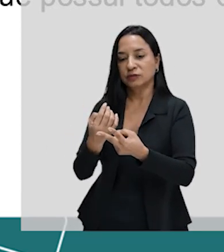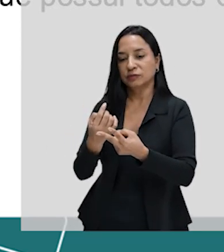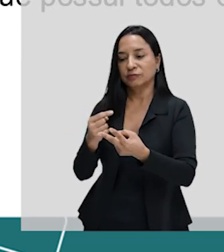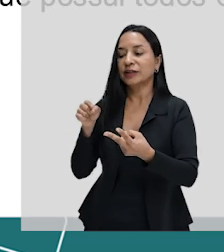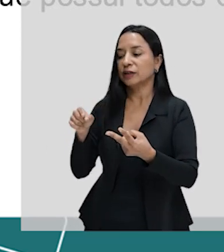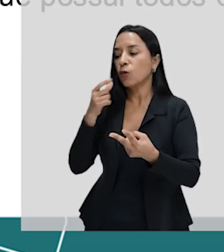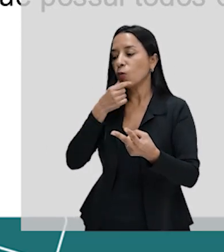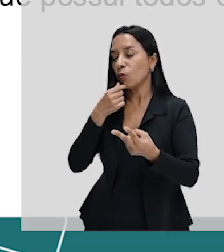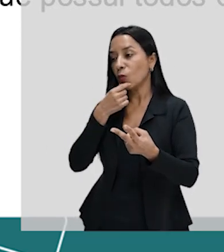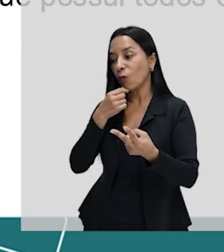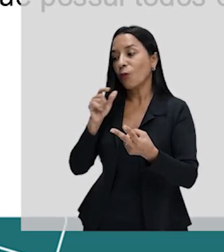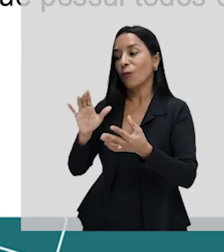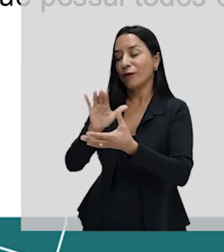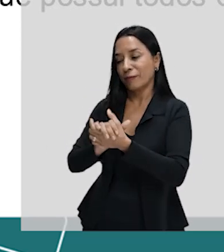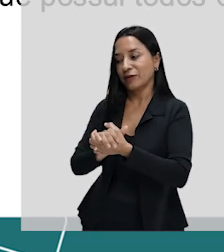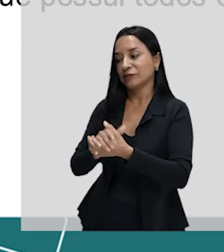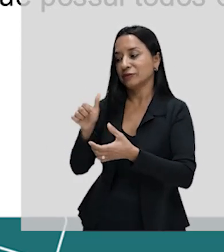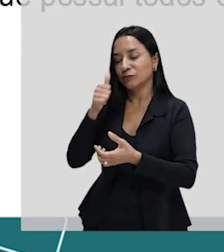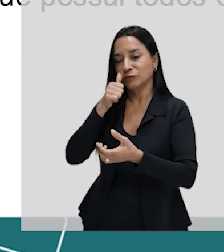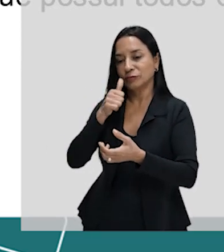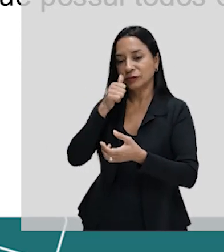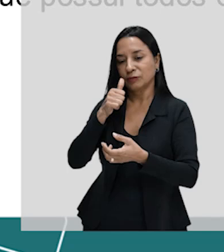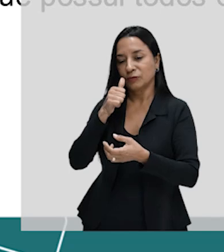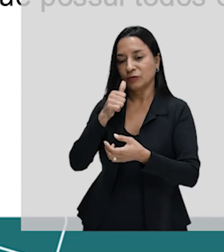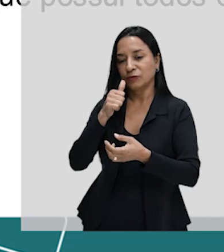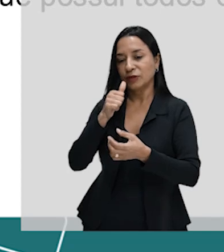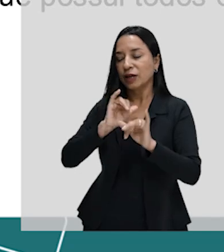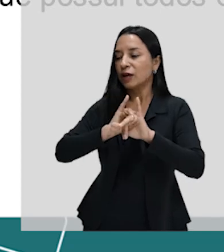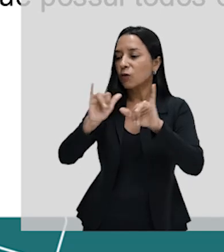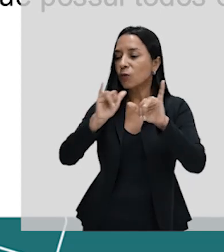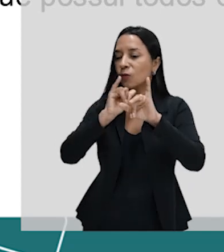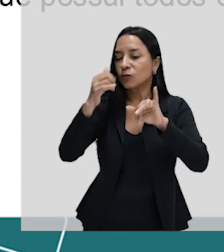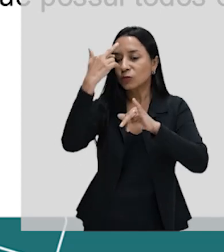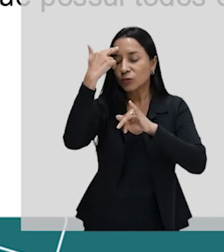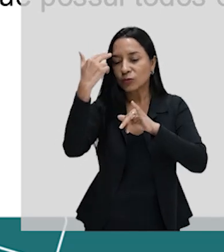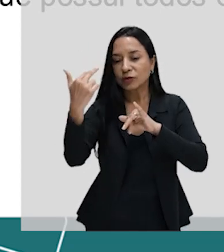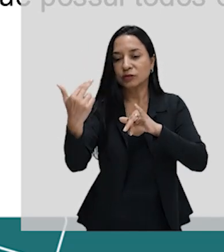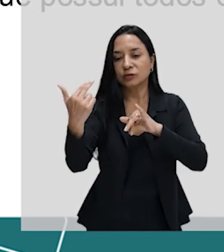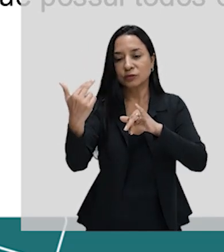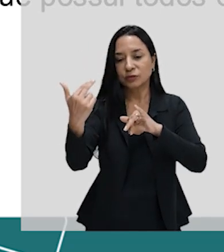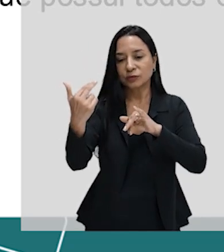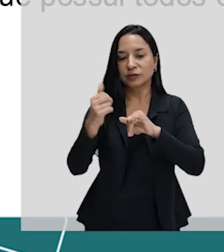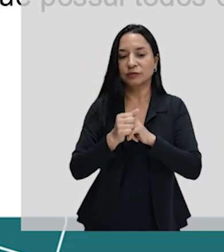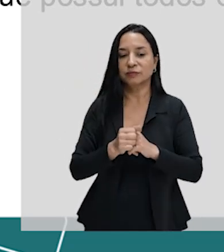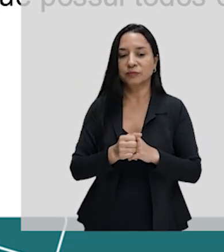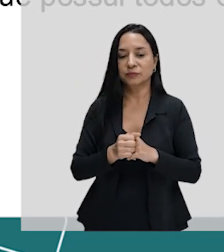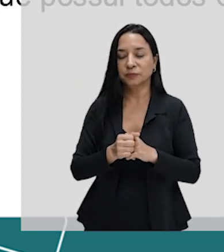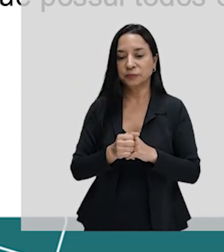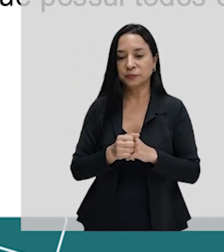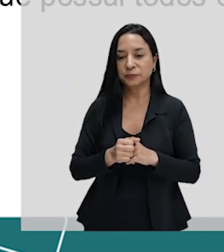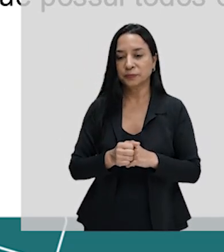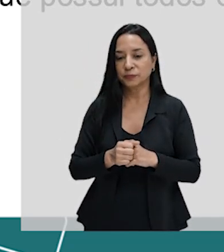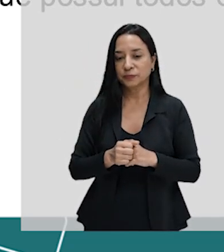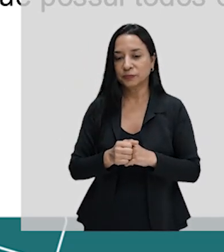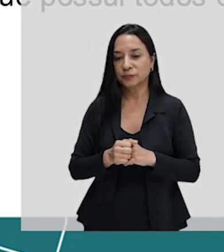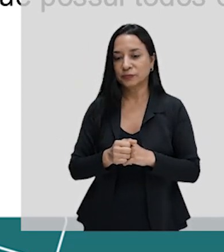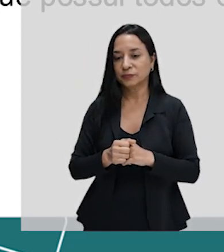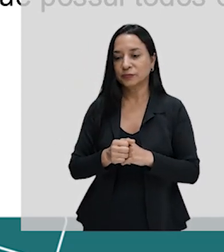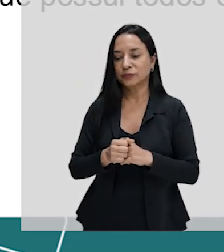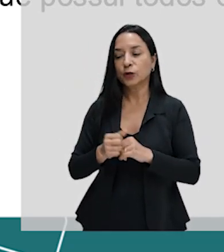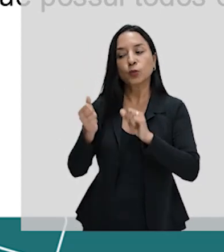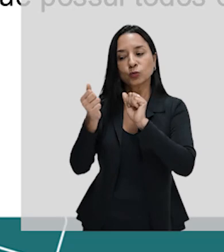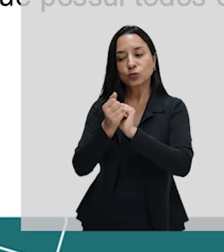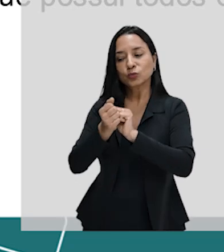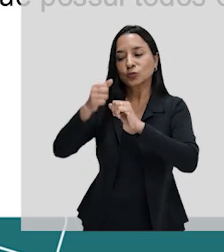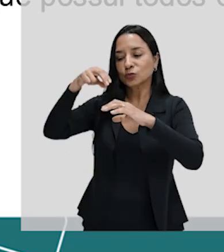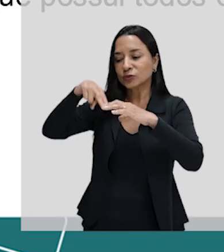marido de Isabel contou a história de amor entre os dois jovens que por decisão unânime foram enterrados juntos